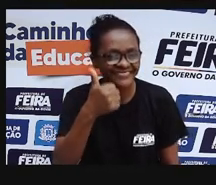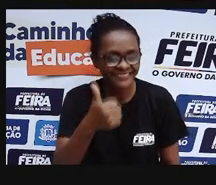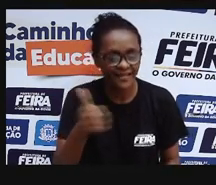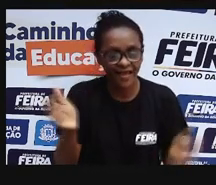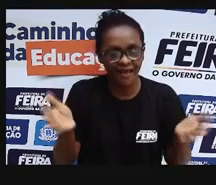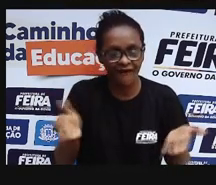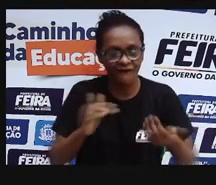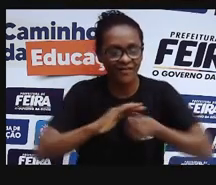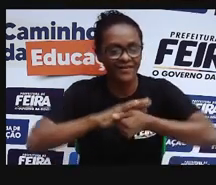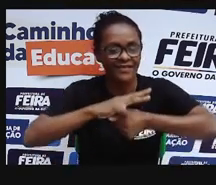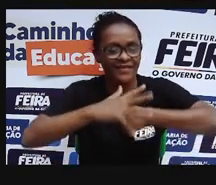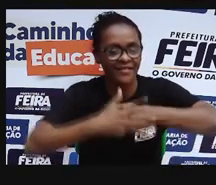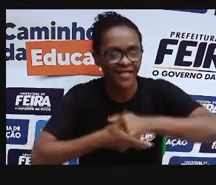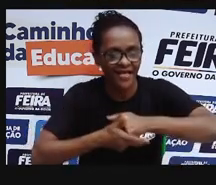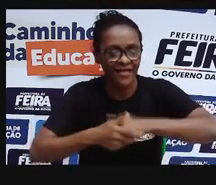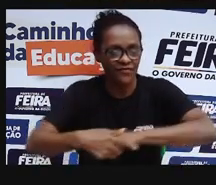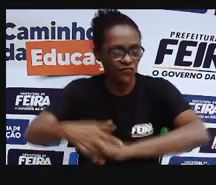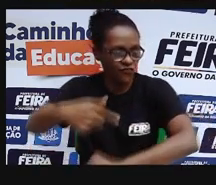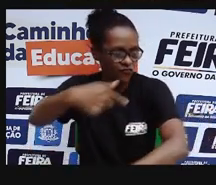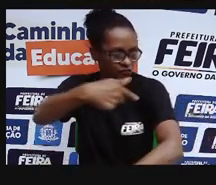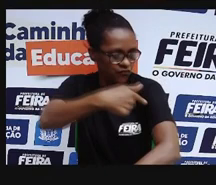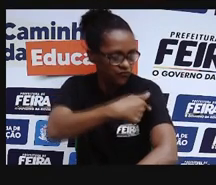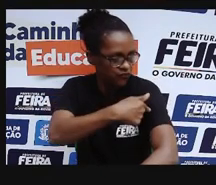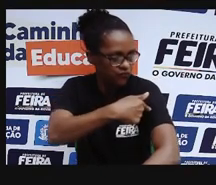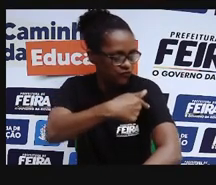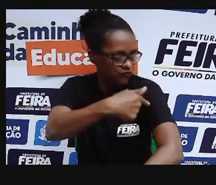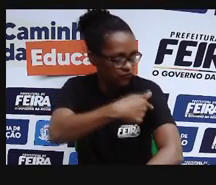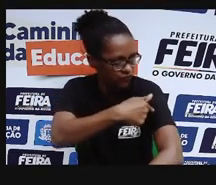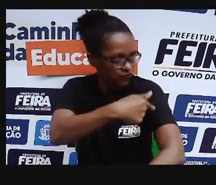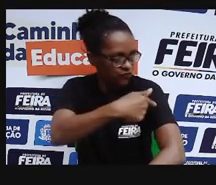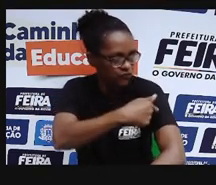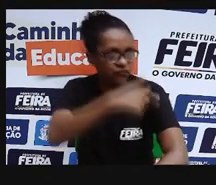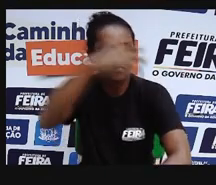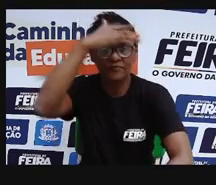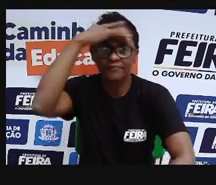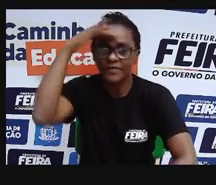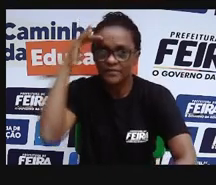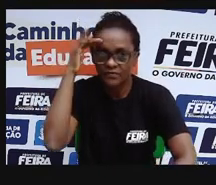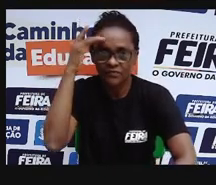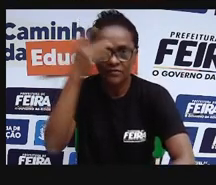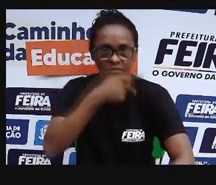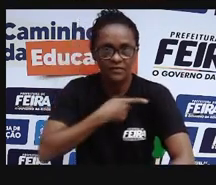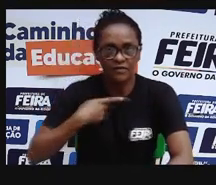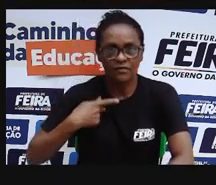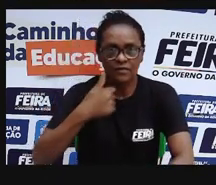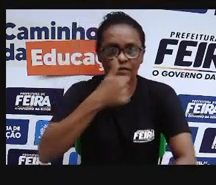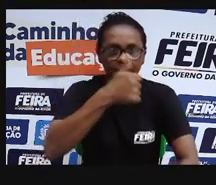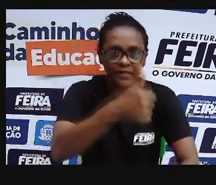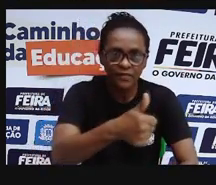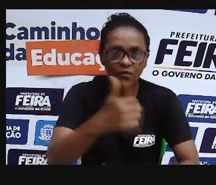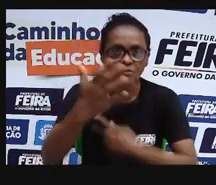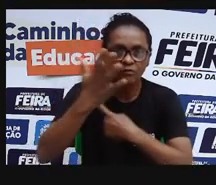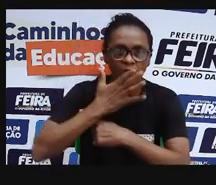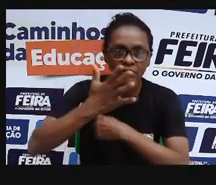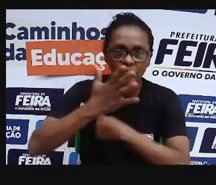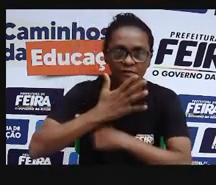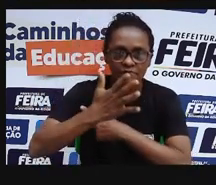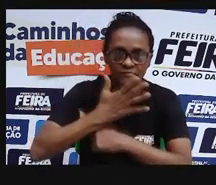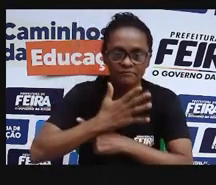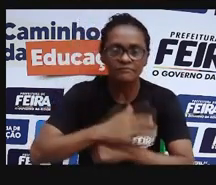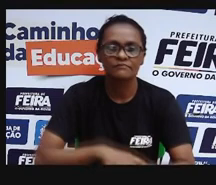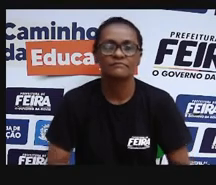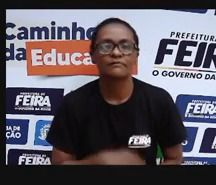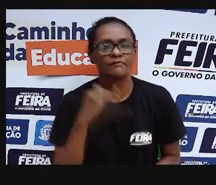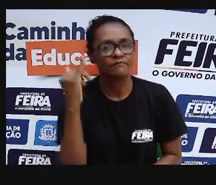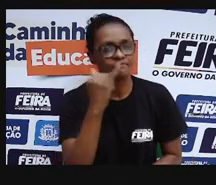vacinas, né? Para que possam prevenir e cuidar da nossa população